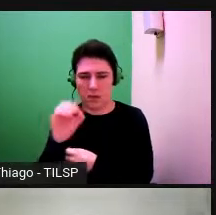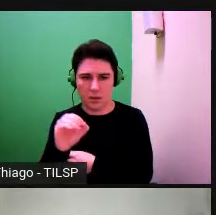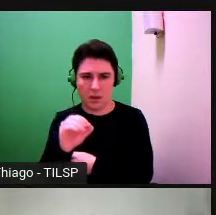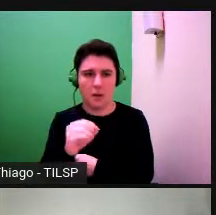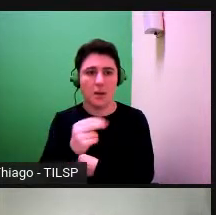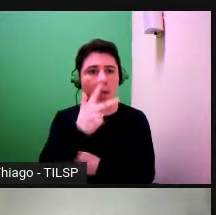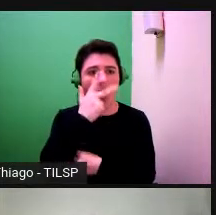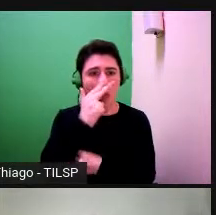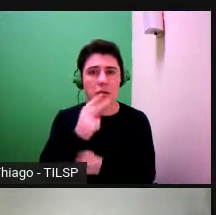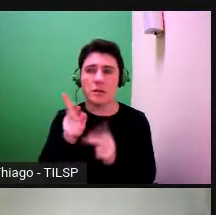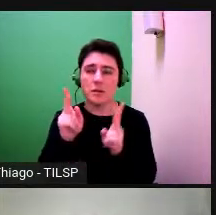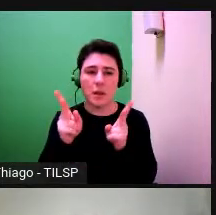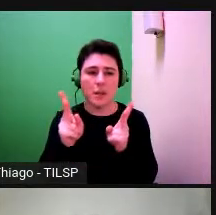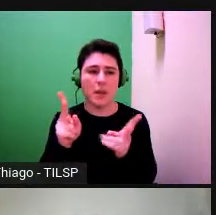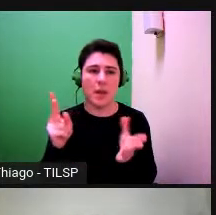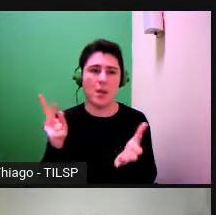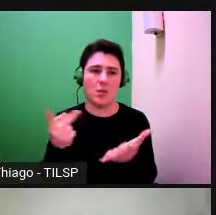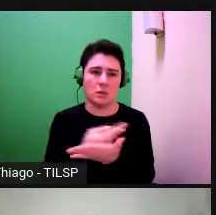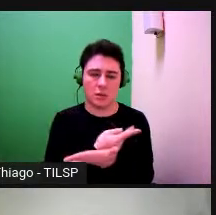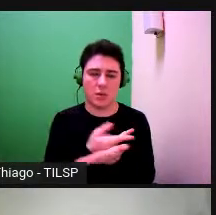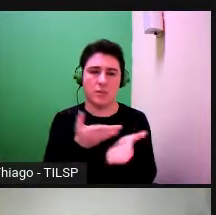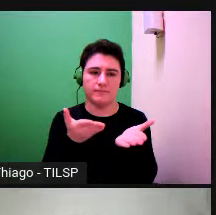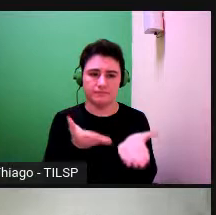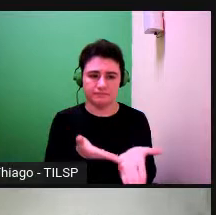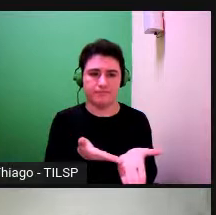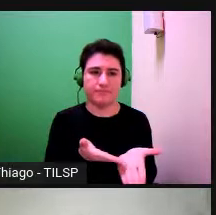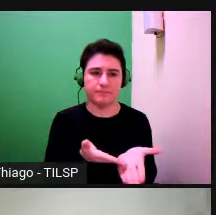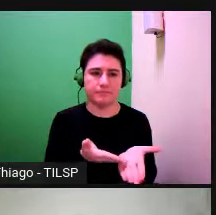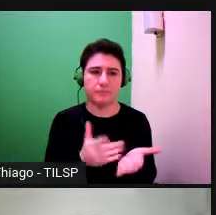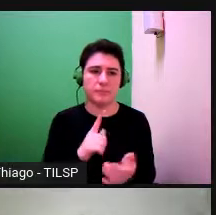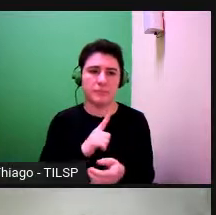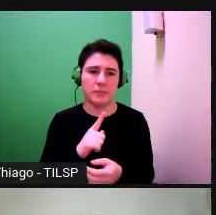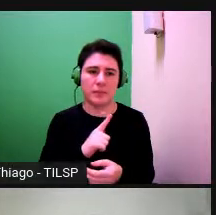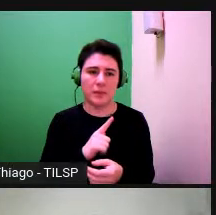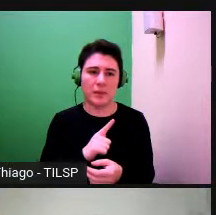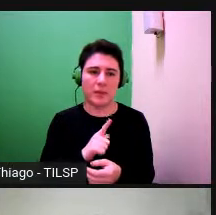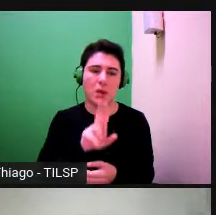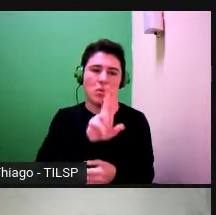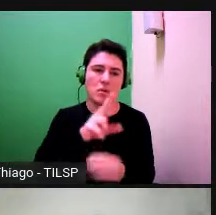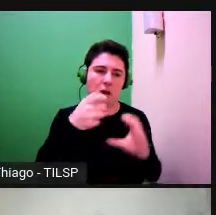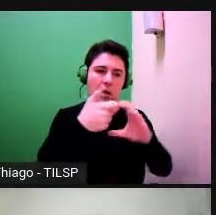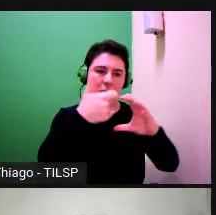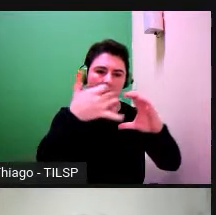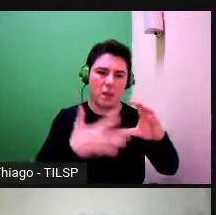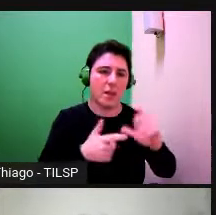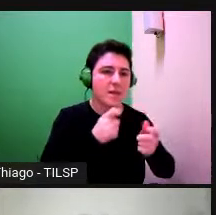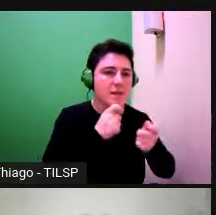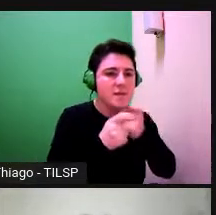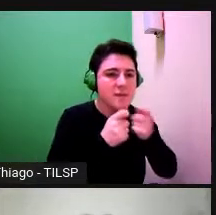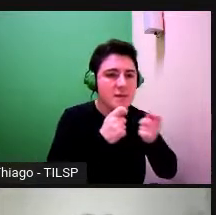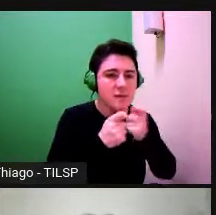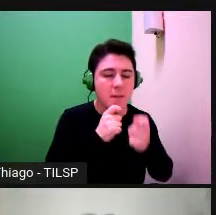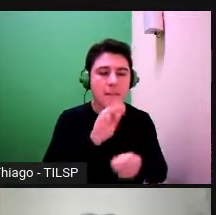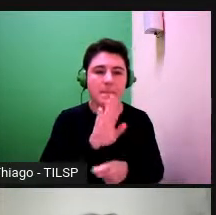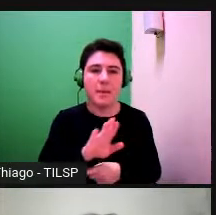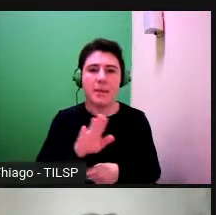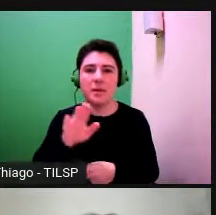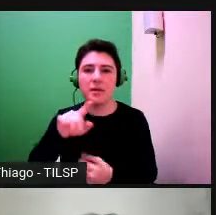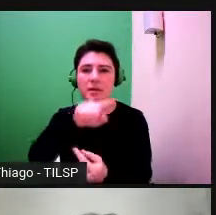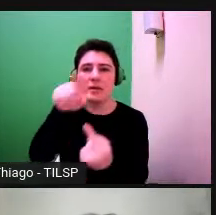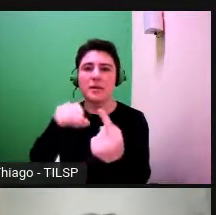frequentemente isso que está a acontecer usam-se características da entrevista mas na verdade a intenção